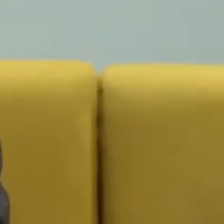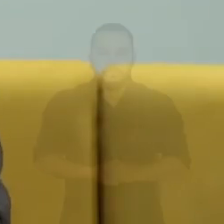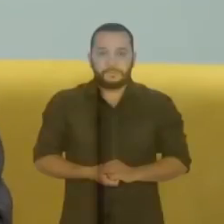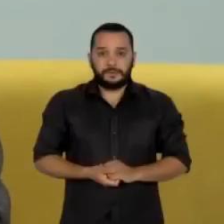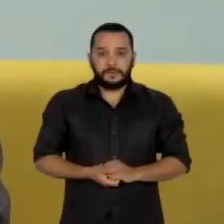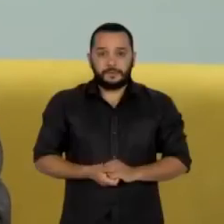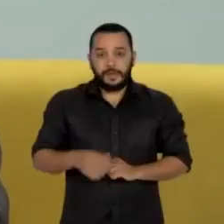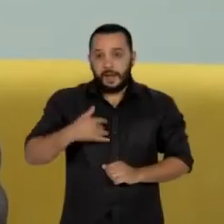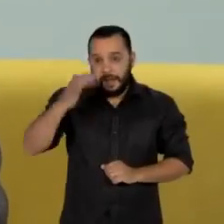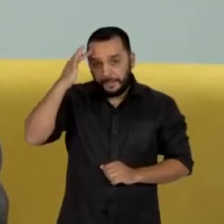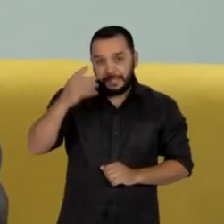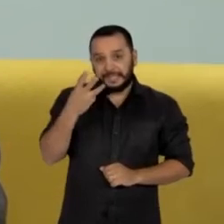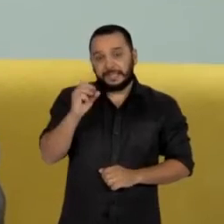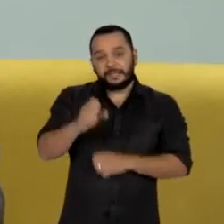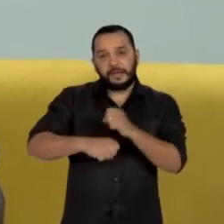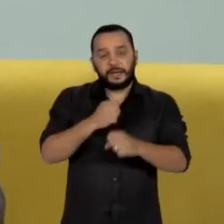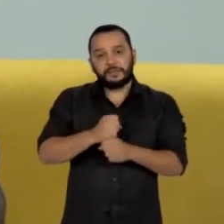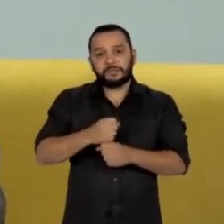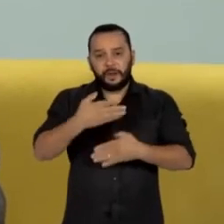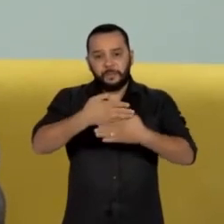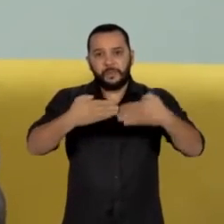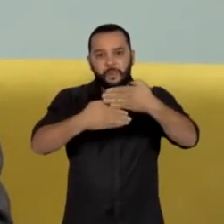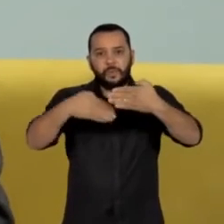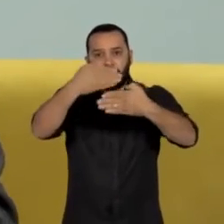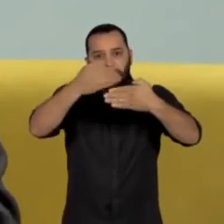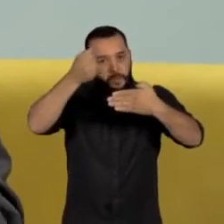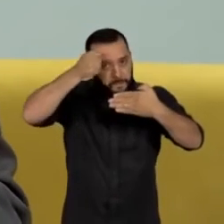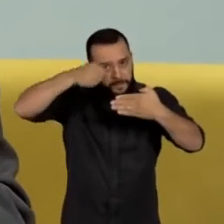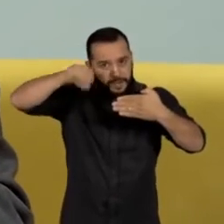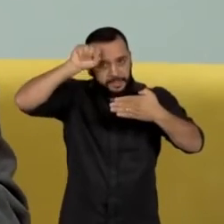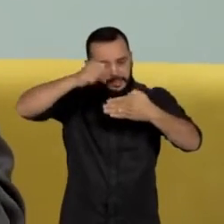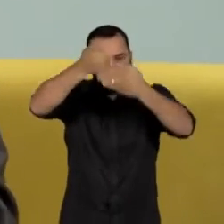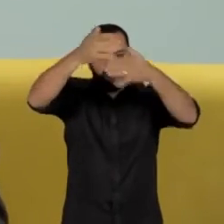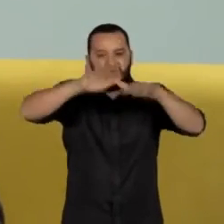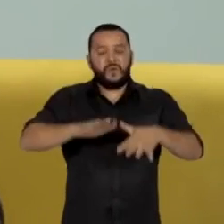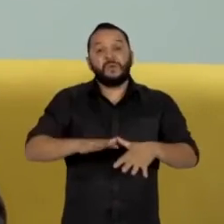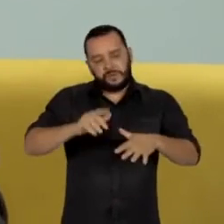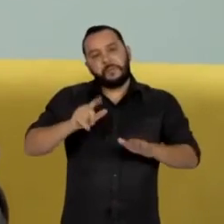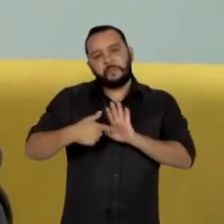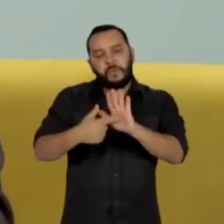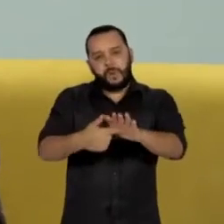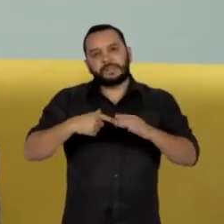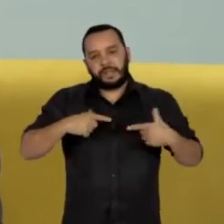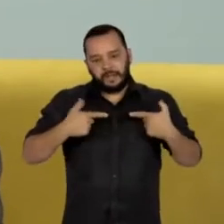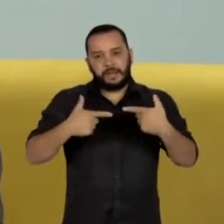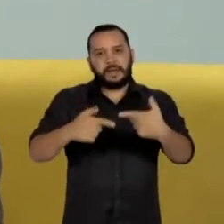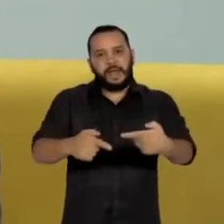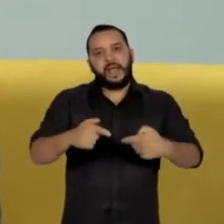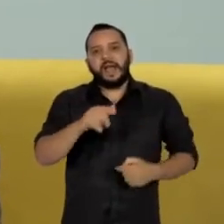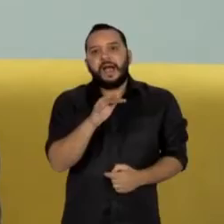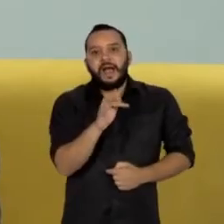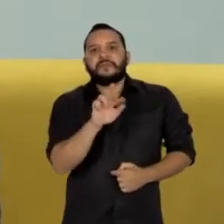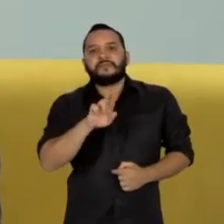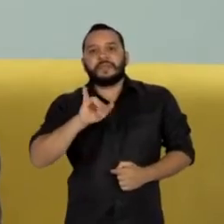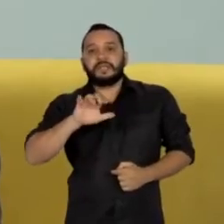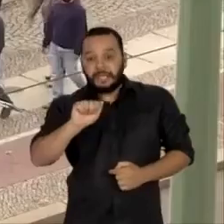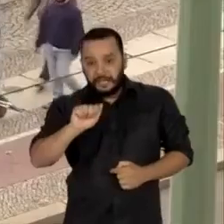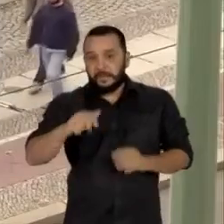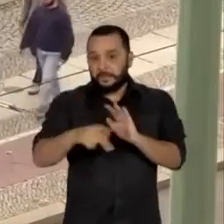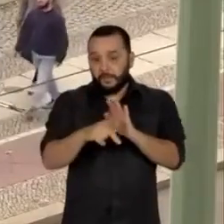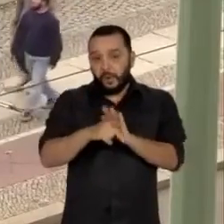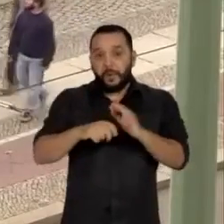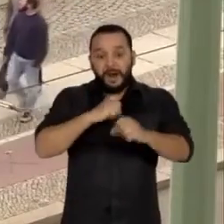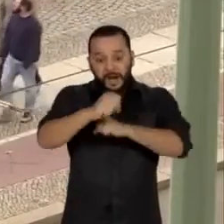Amanhã se completam os 30 anos da queda do Muro de Berlim, que foi o símbolo da Guerra Fria e por anos dividiu o mundo em dois blocos.